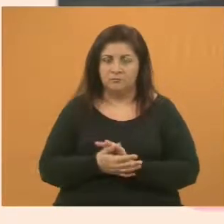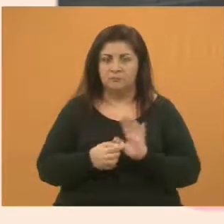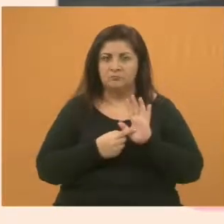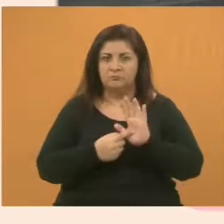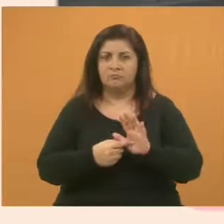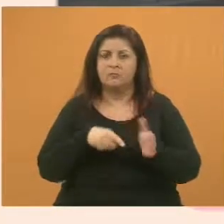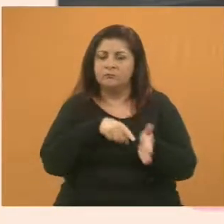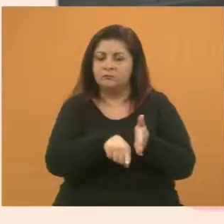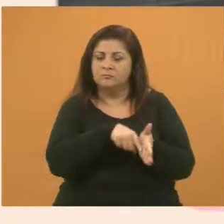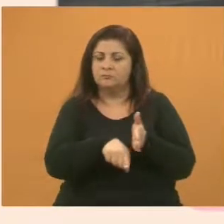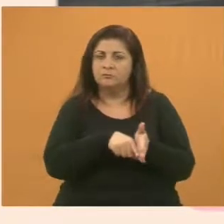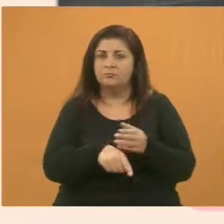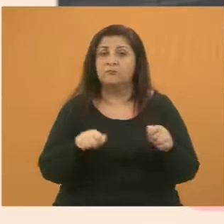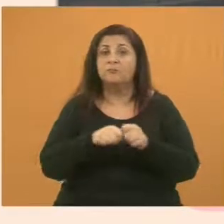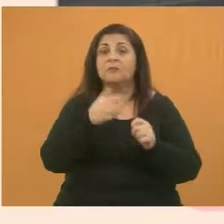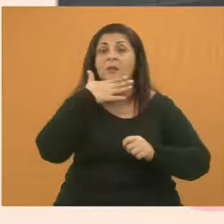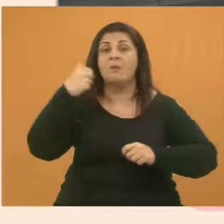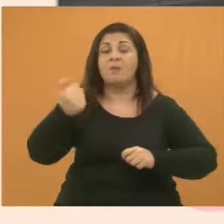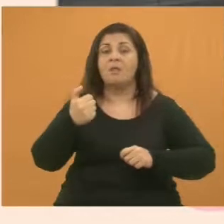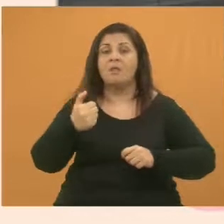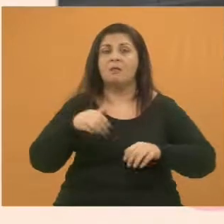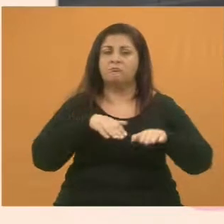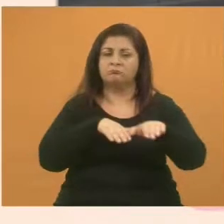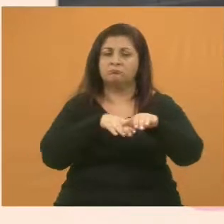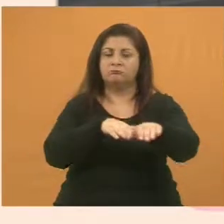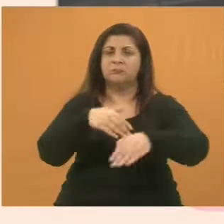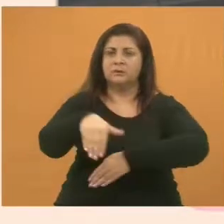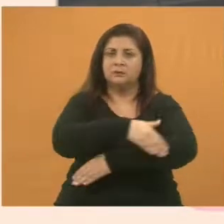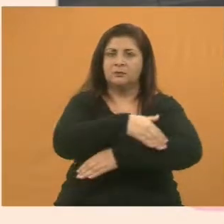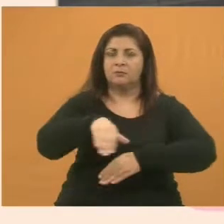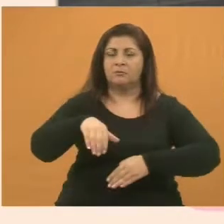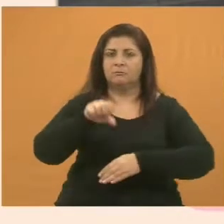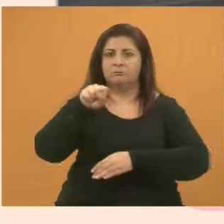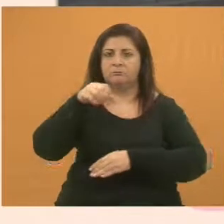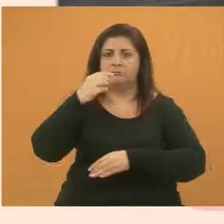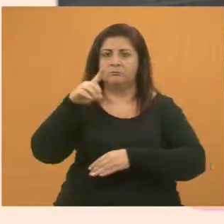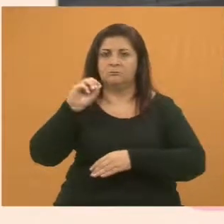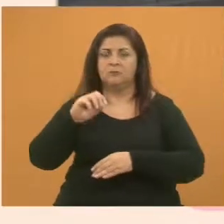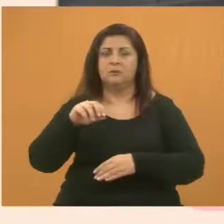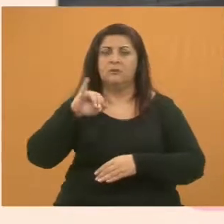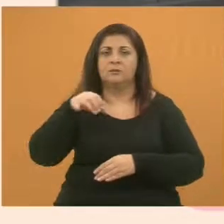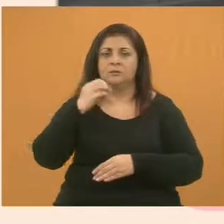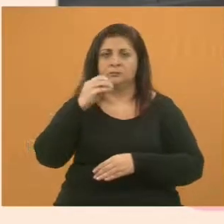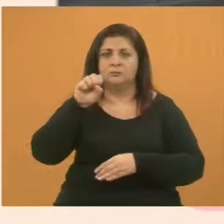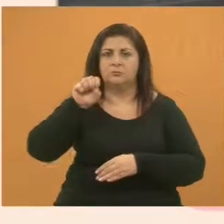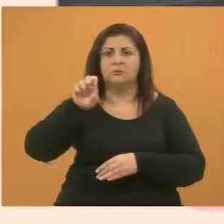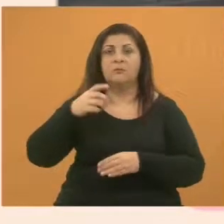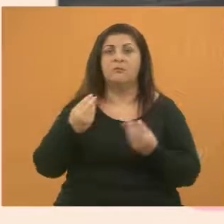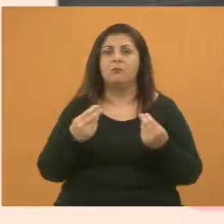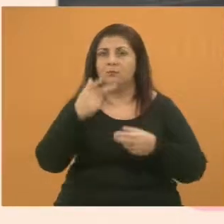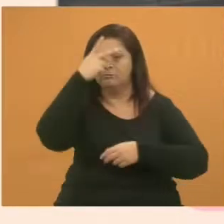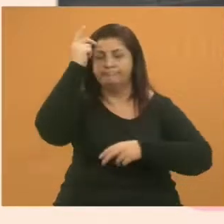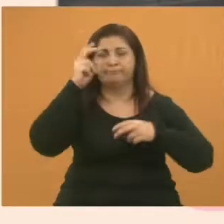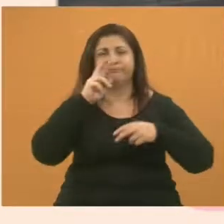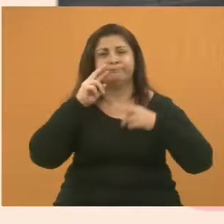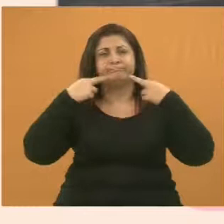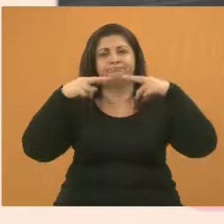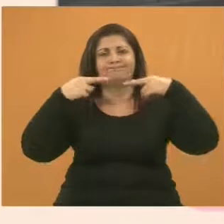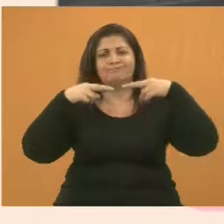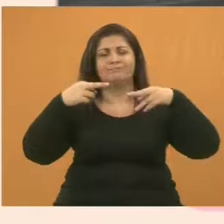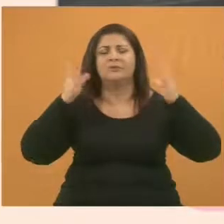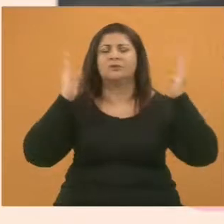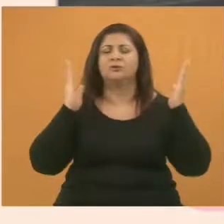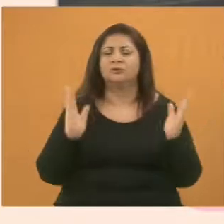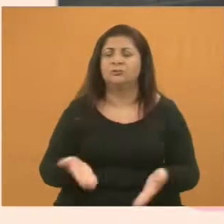estudo para melhorias no trânsito da Rua Borba Gato, no Jardim São José. como tem reclamações dessa rua. Já fizemos o